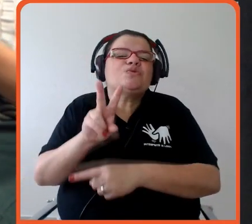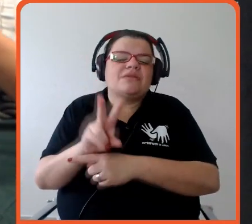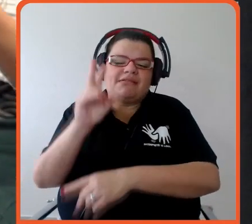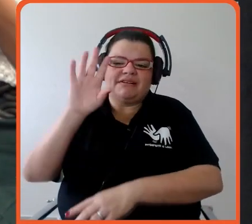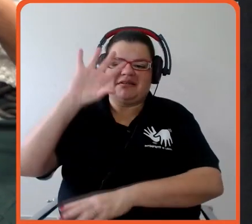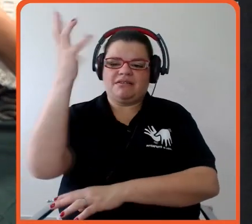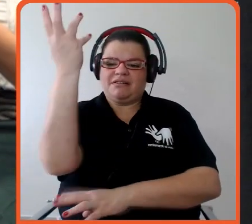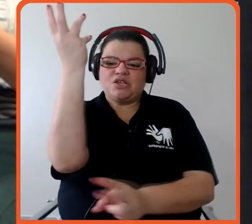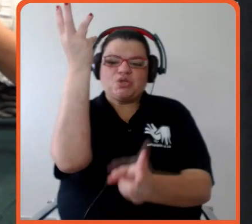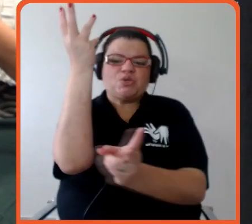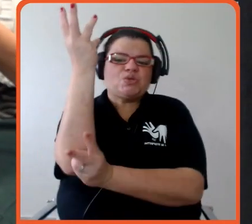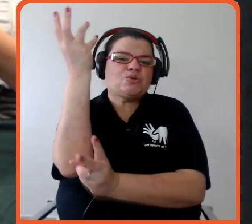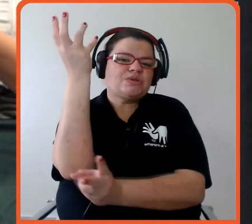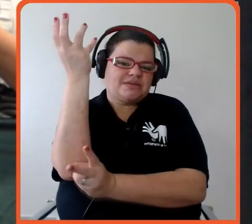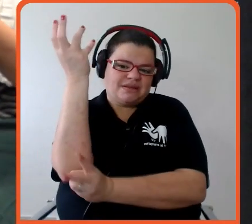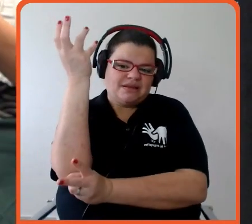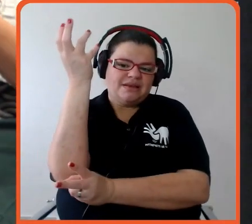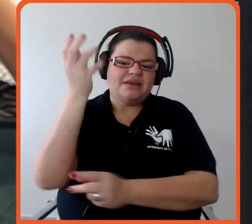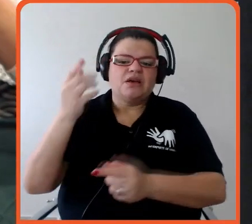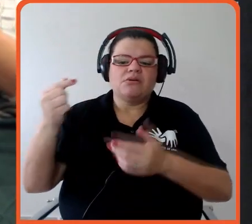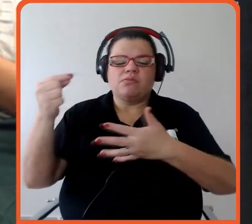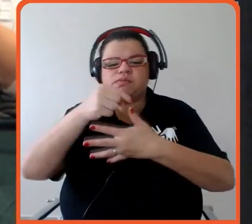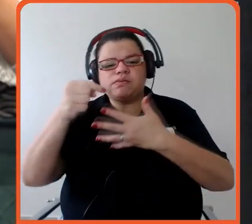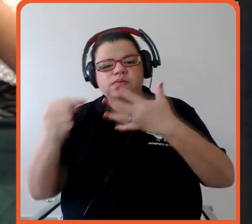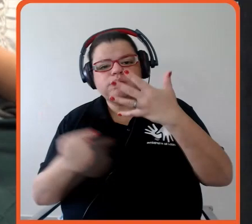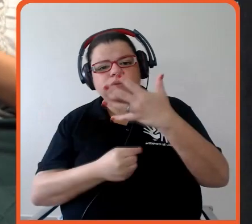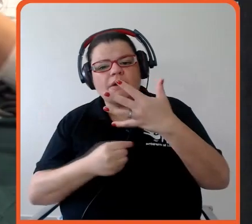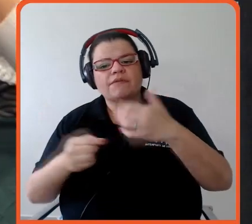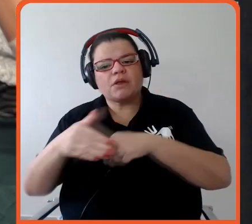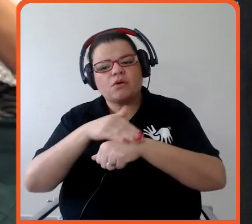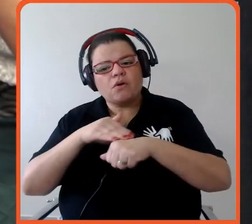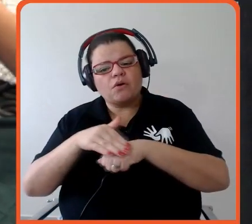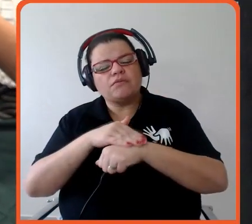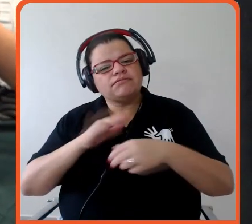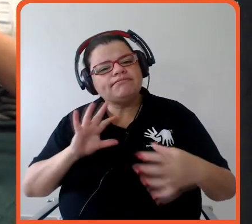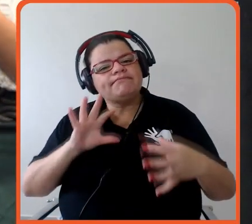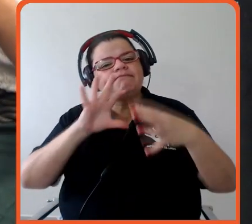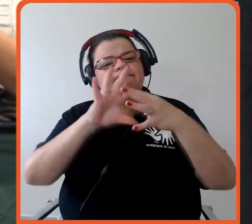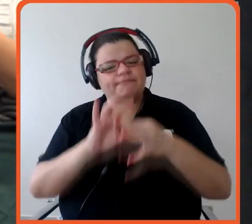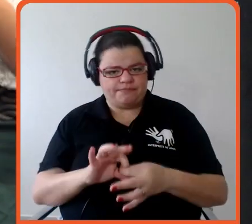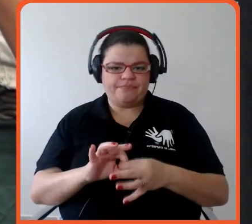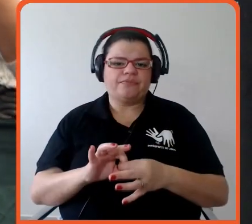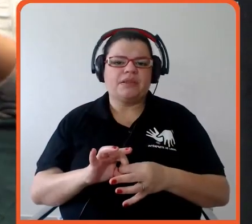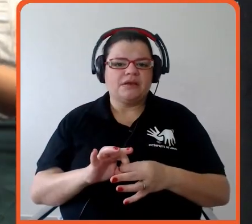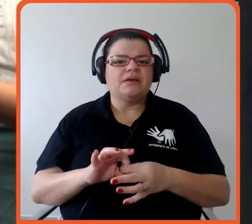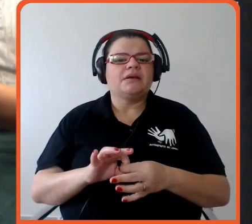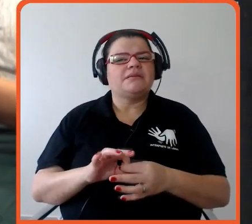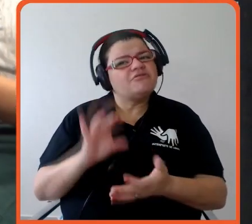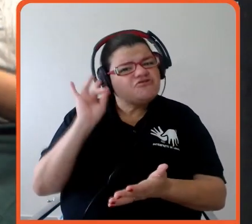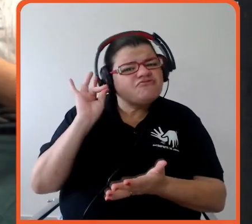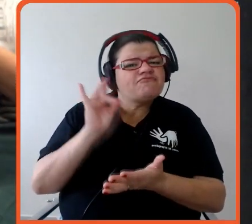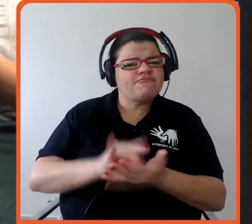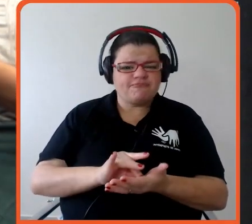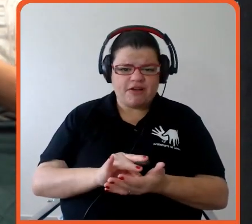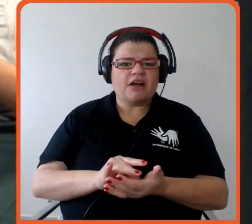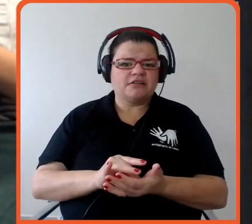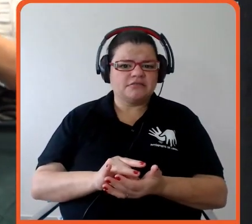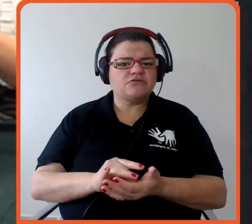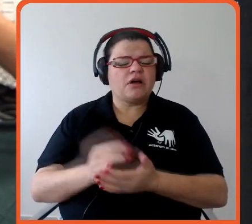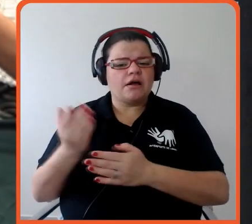critérios que conversam também com aquele setor, para a gente poder fazer uma emissão que seja genuína, que de fato faça a diferença